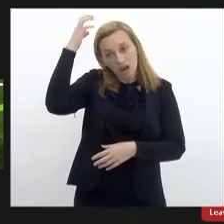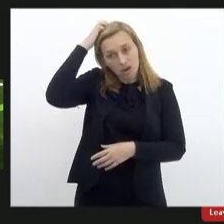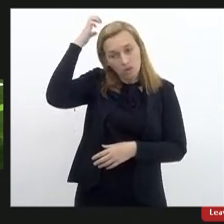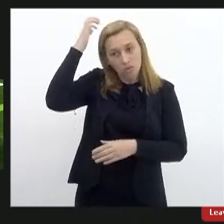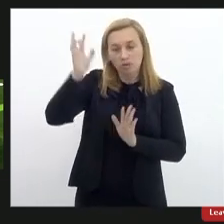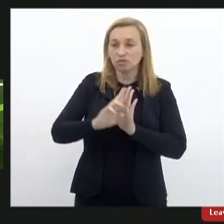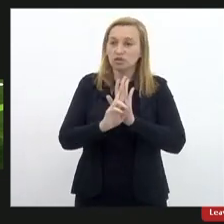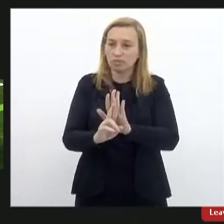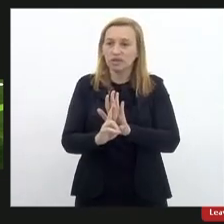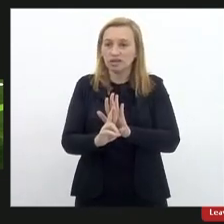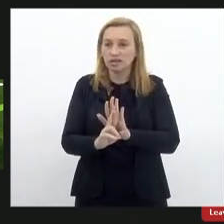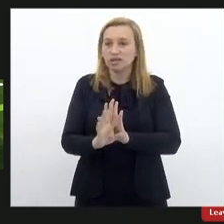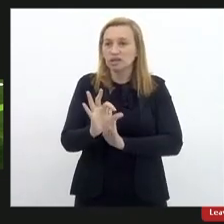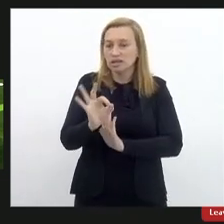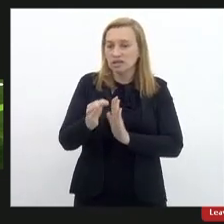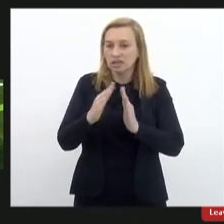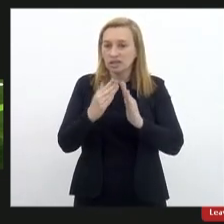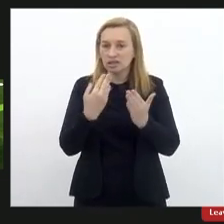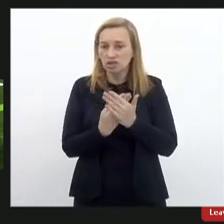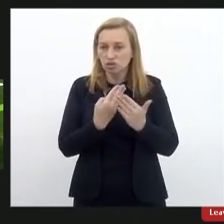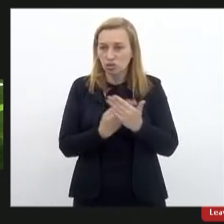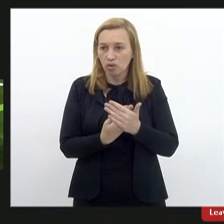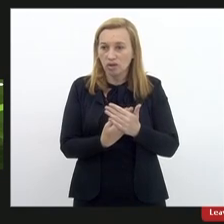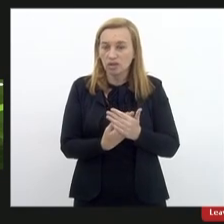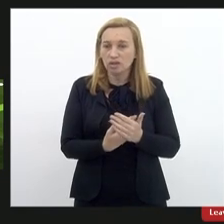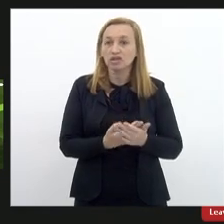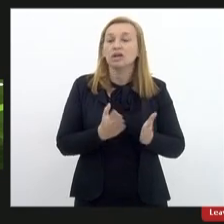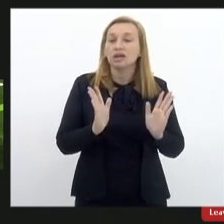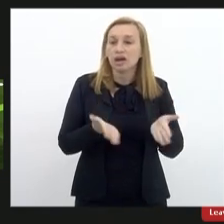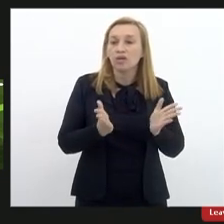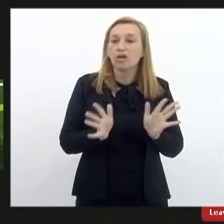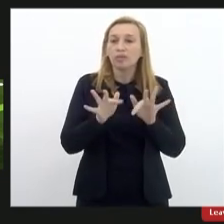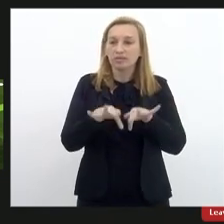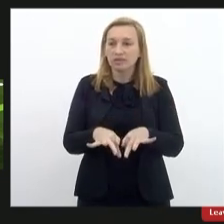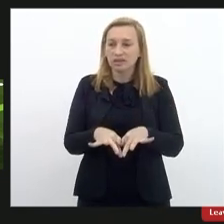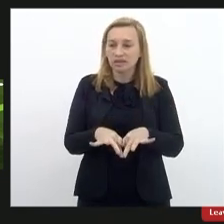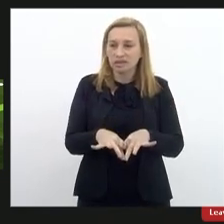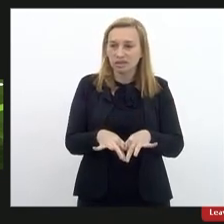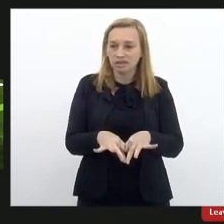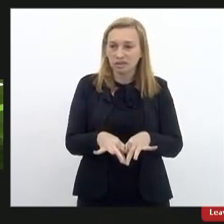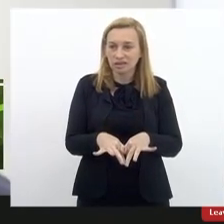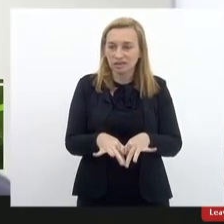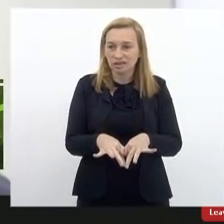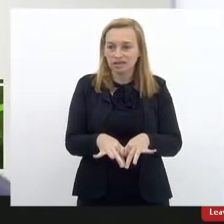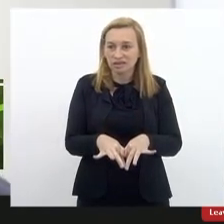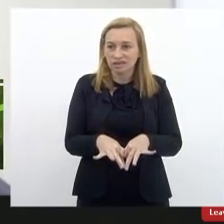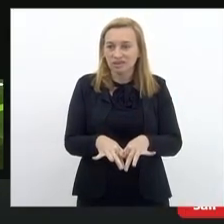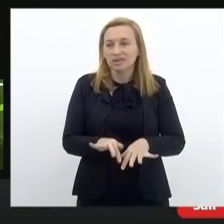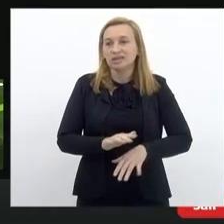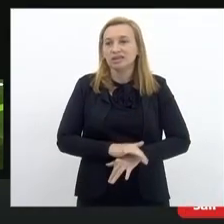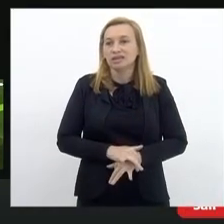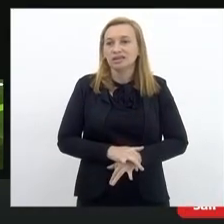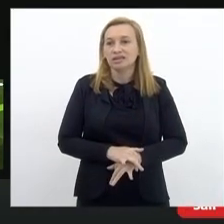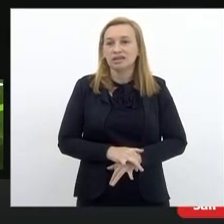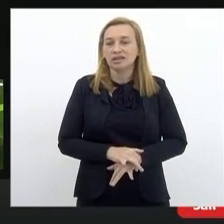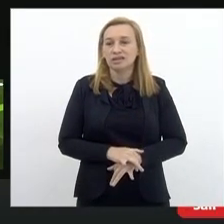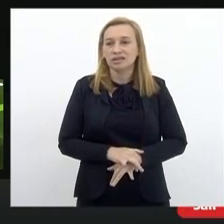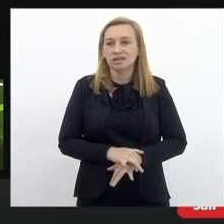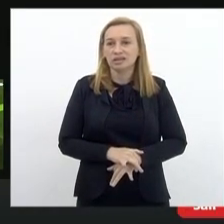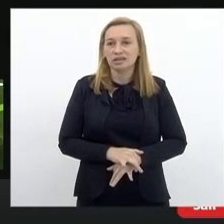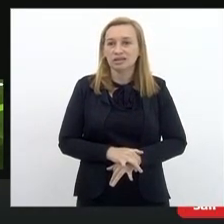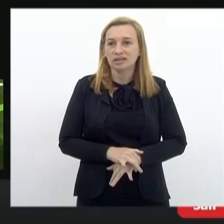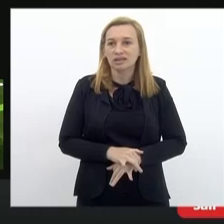representantes legais das escolas. E assim, para fechar... Concluindo, concluindo. Isso, para